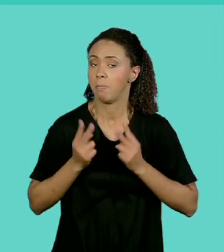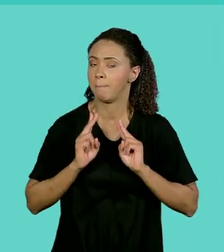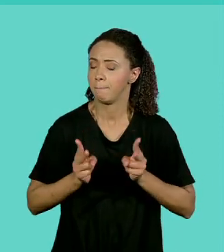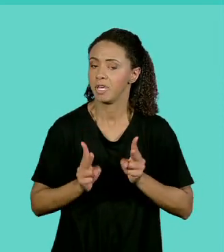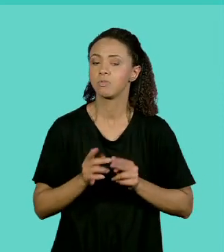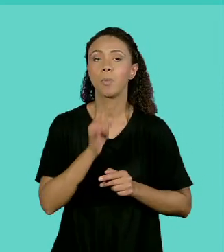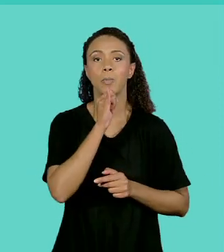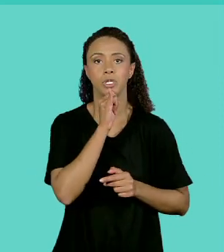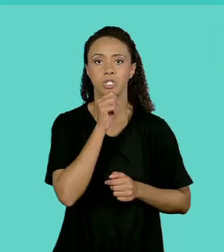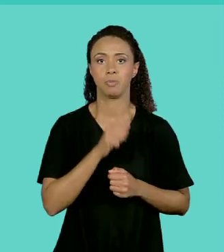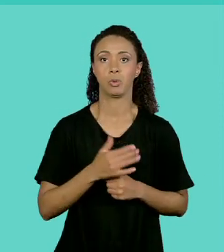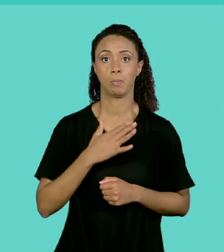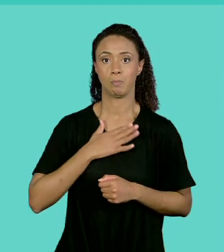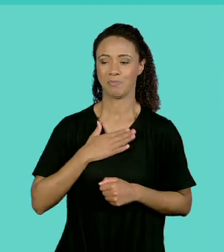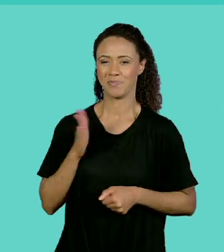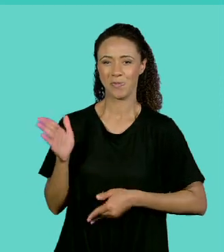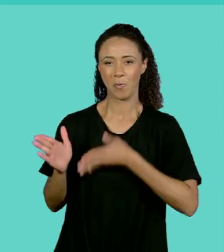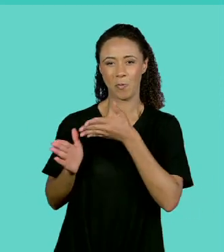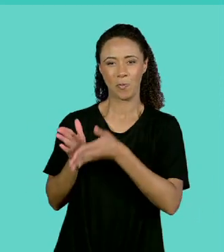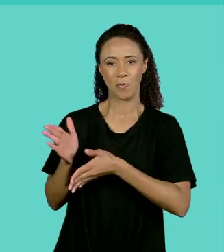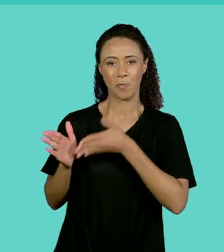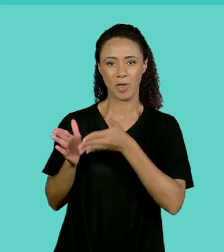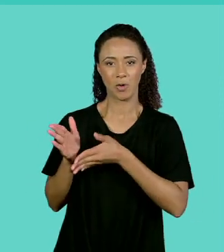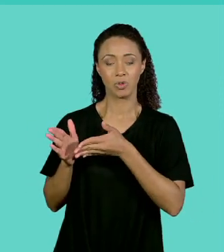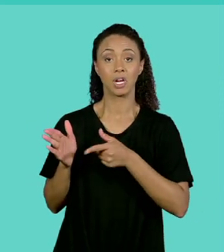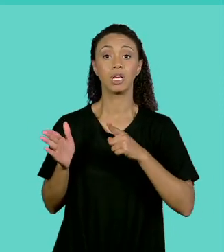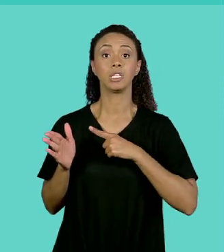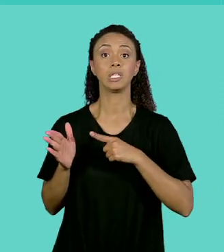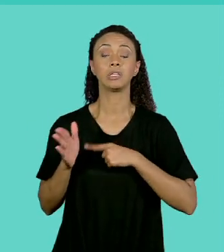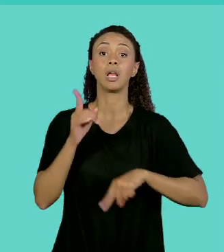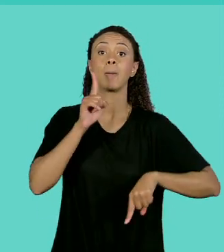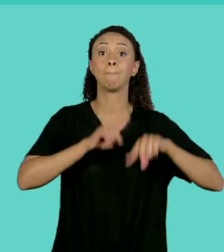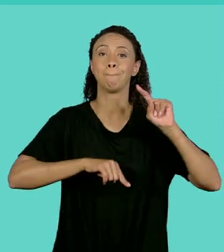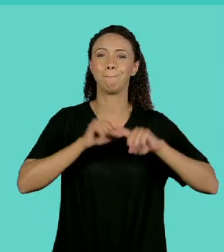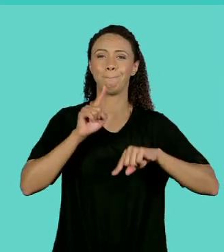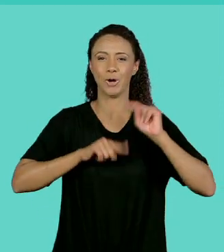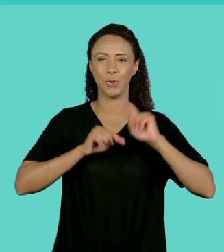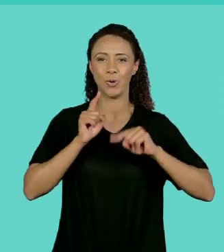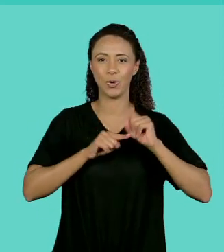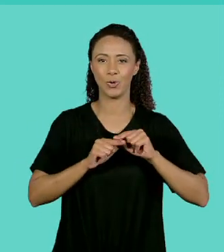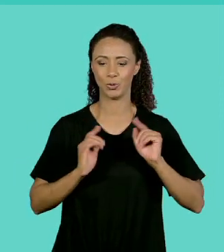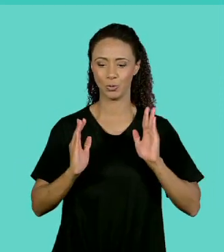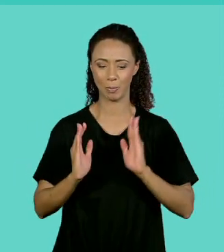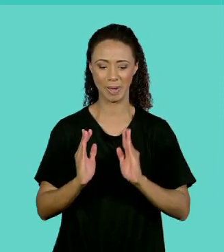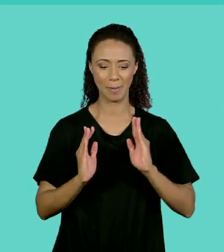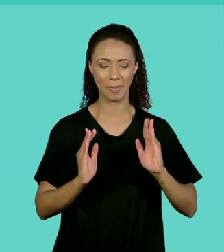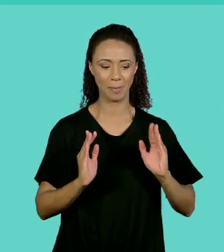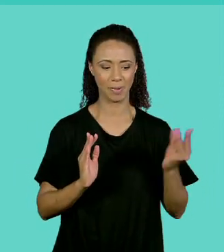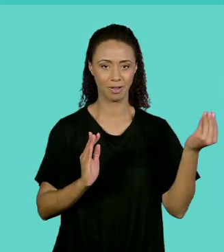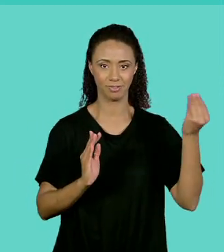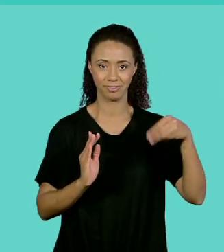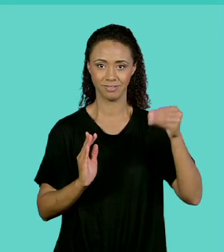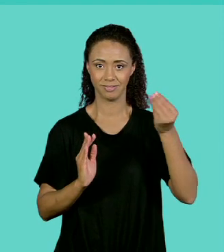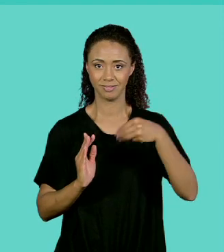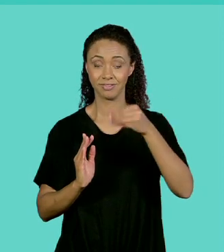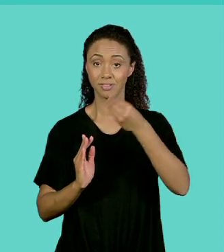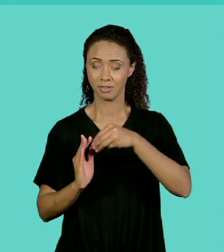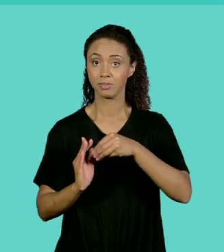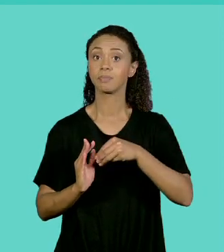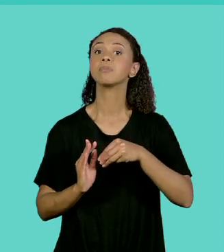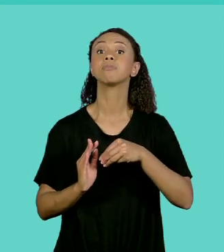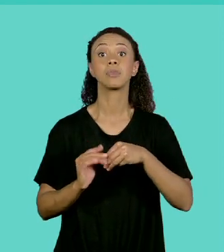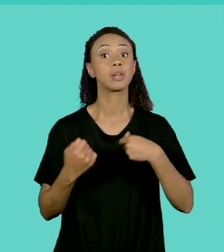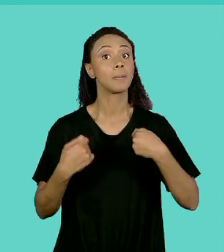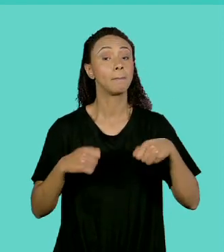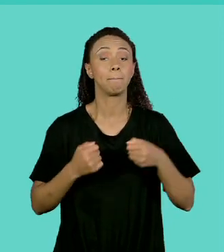um trem que vai puxar um tipo de produto, todos os vagões vão ter o mesmo produto. Podem ser de nomes diferentes